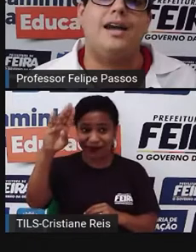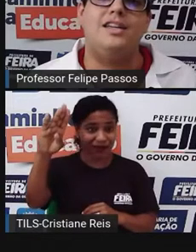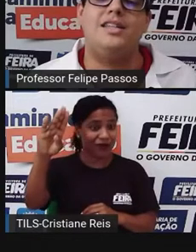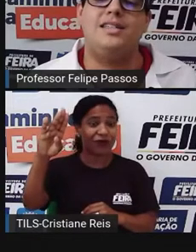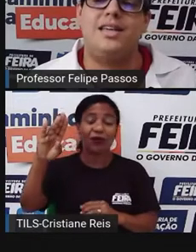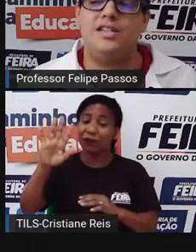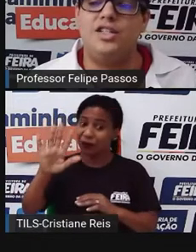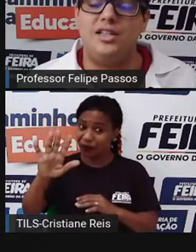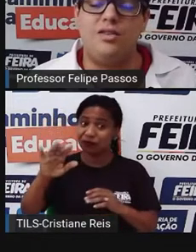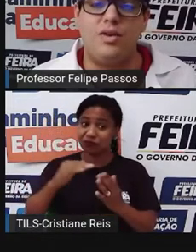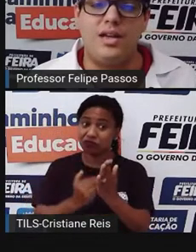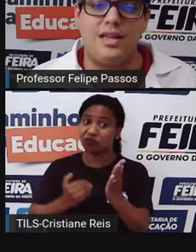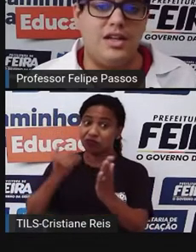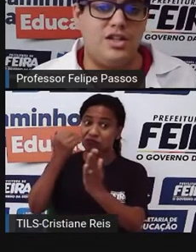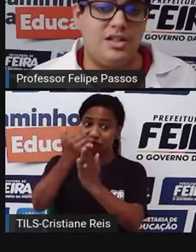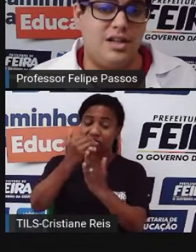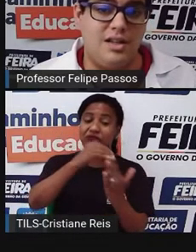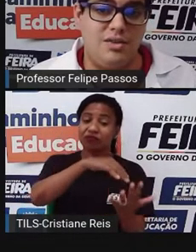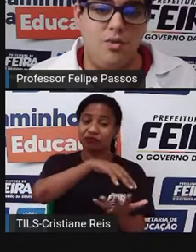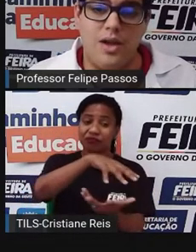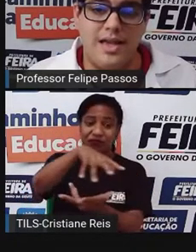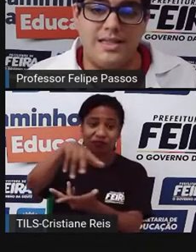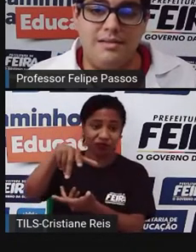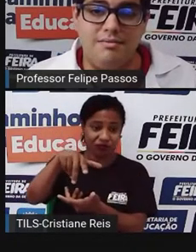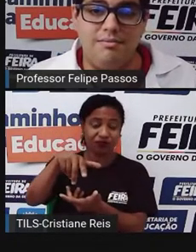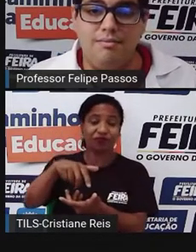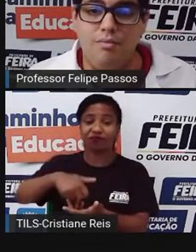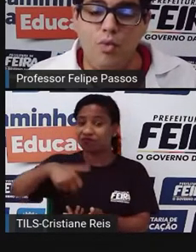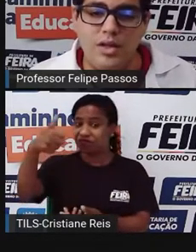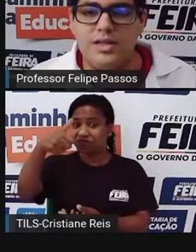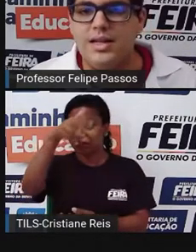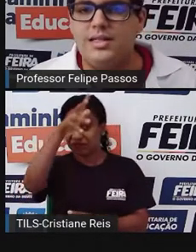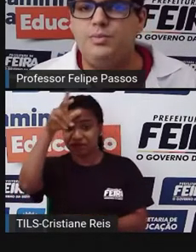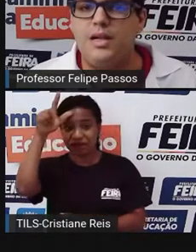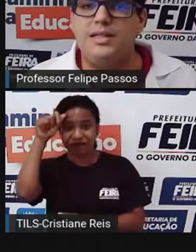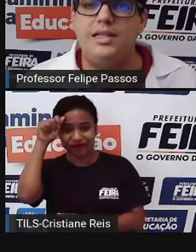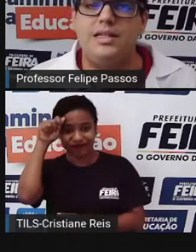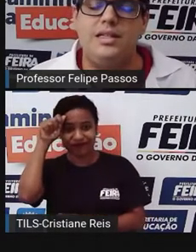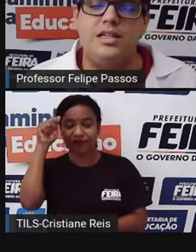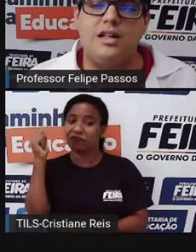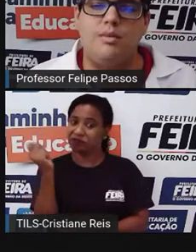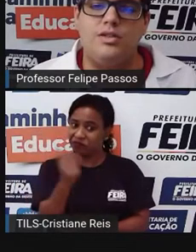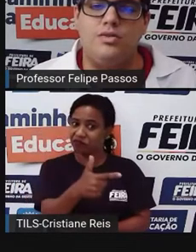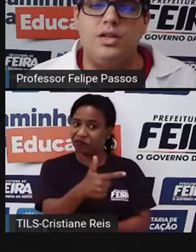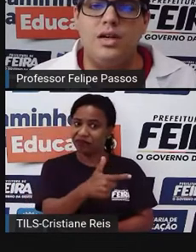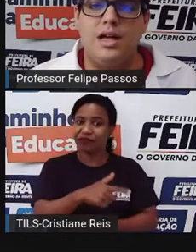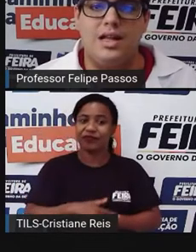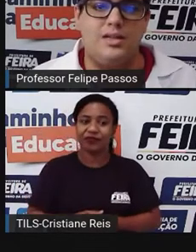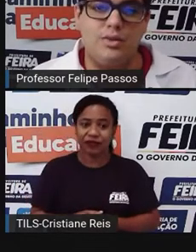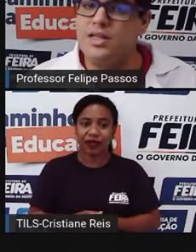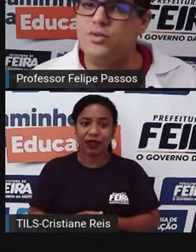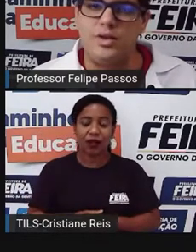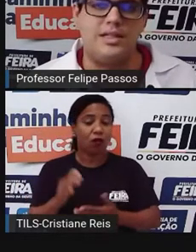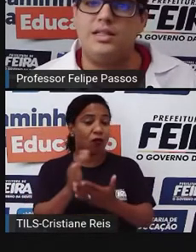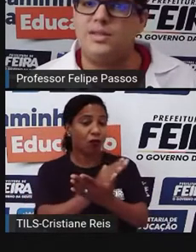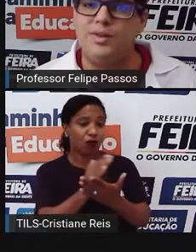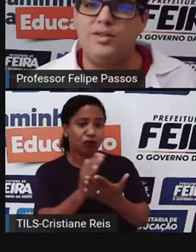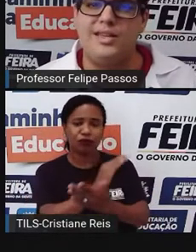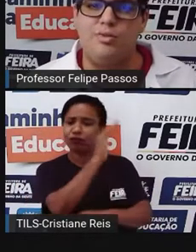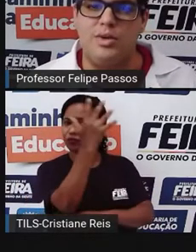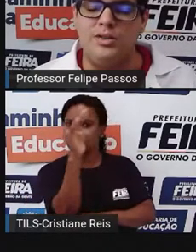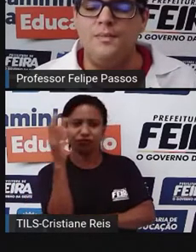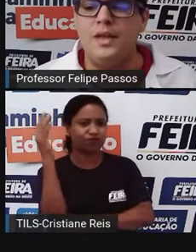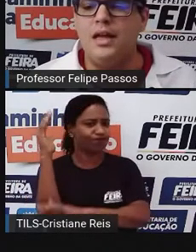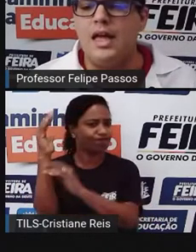né? Acredita-se que a gente ainda conhece... a gente ainda não conhece muitas das espécies que existem na Amazônia, elas são desconhecidas